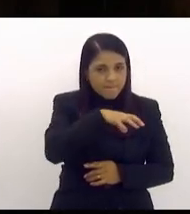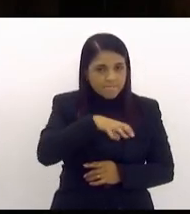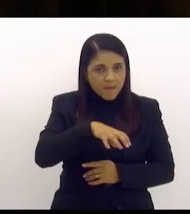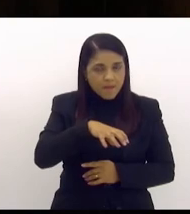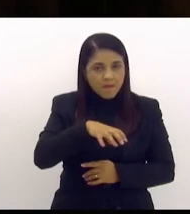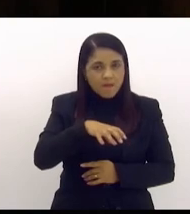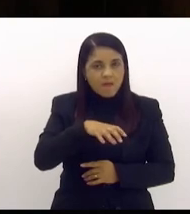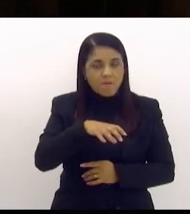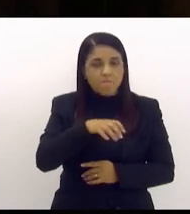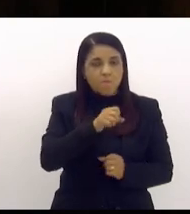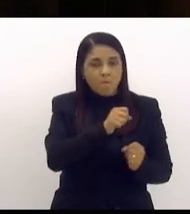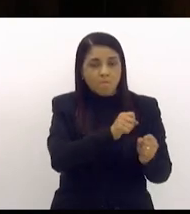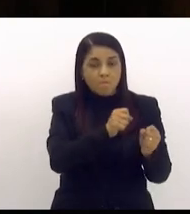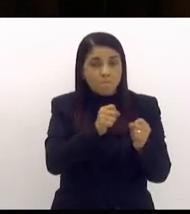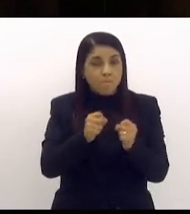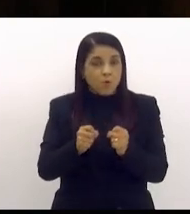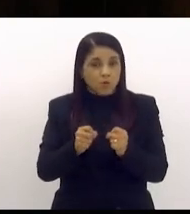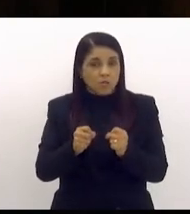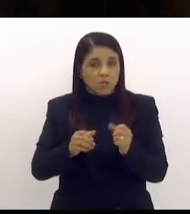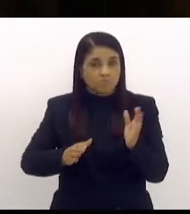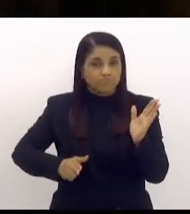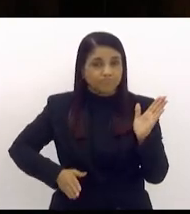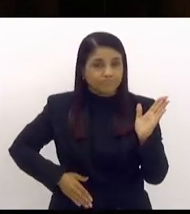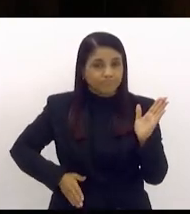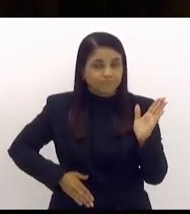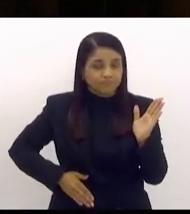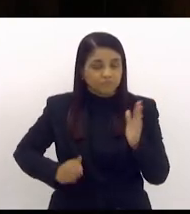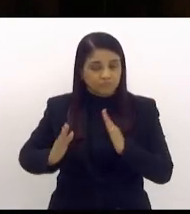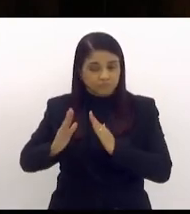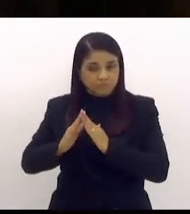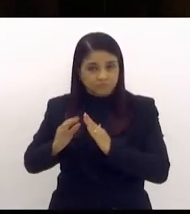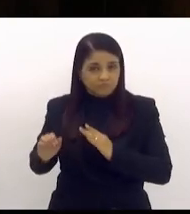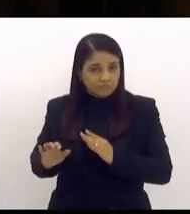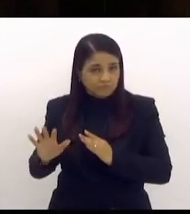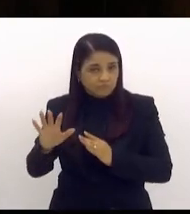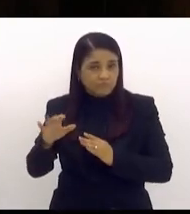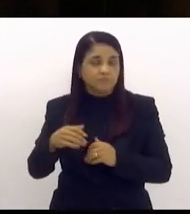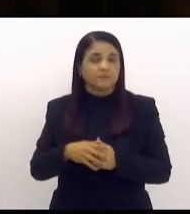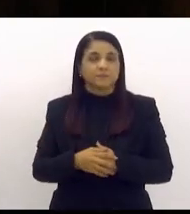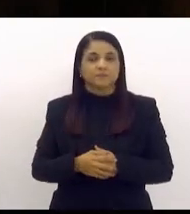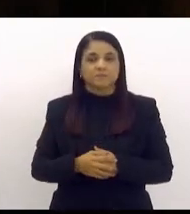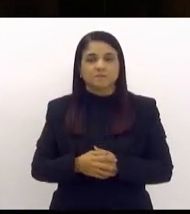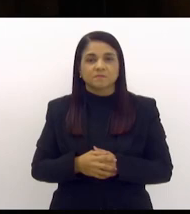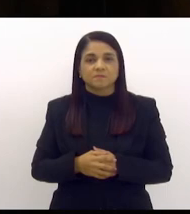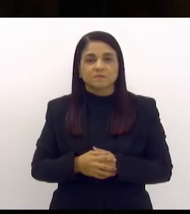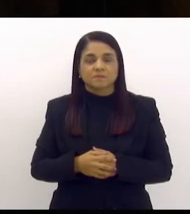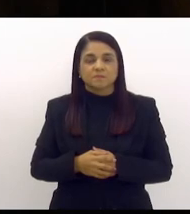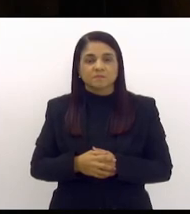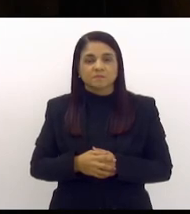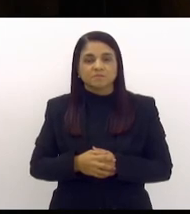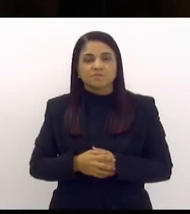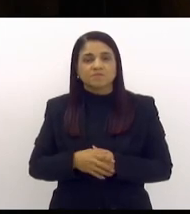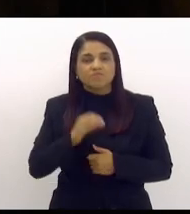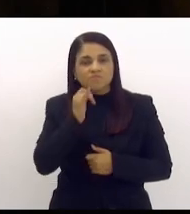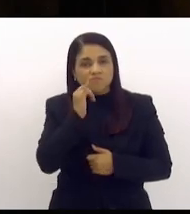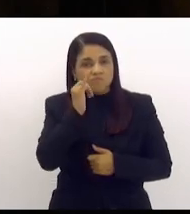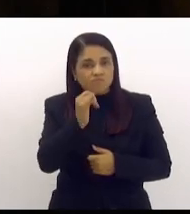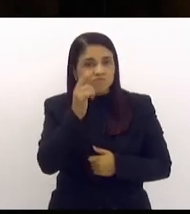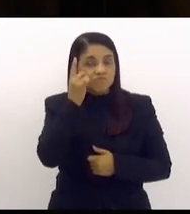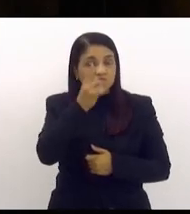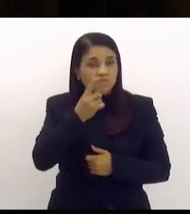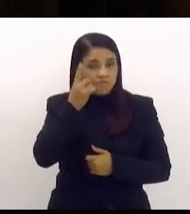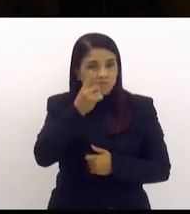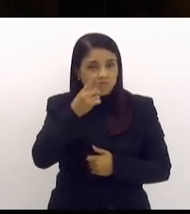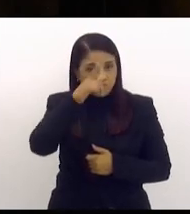paralelo nas comunidades e aí falava o nosso deputado